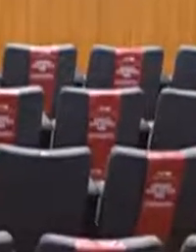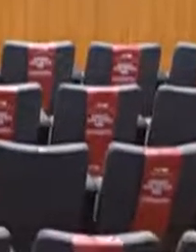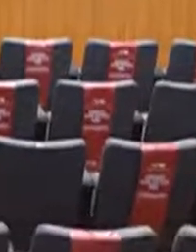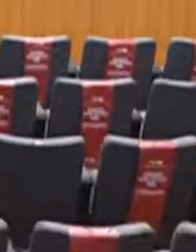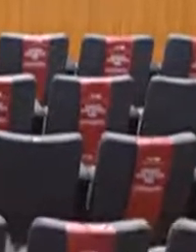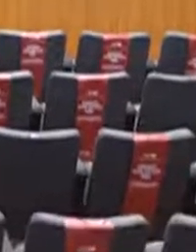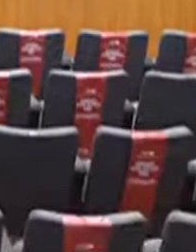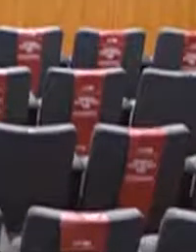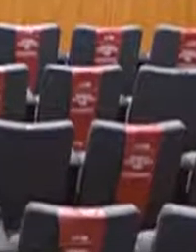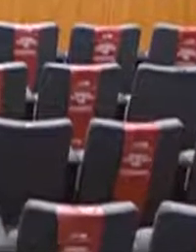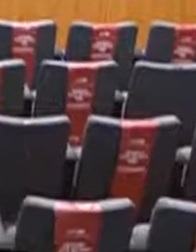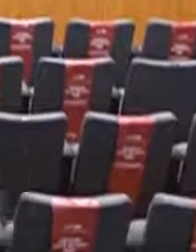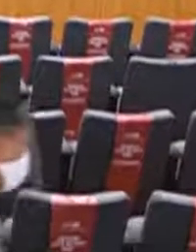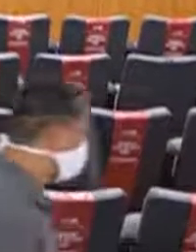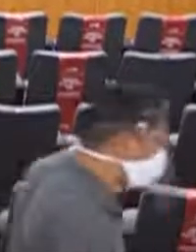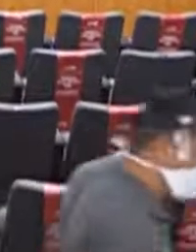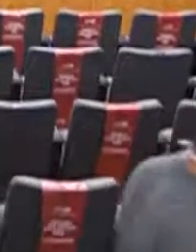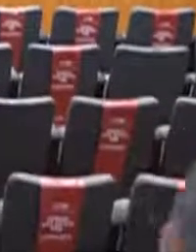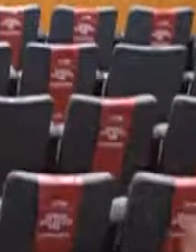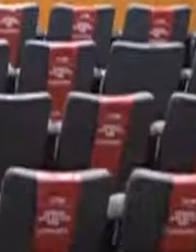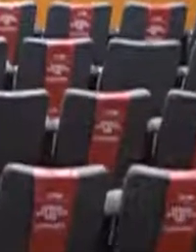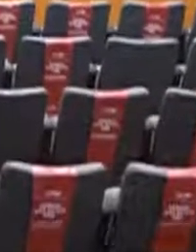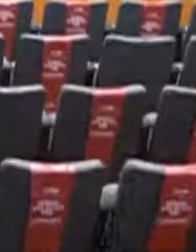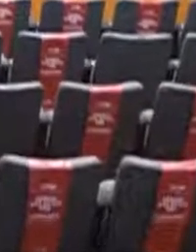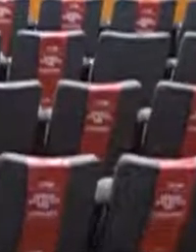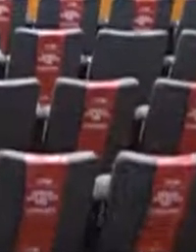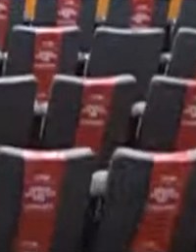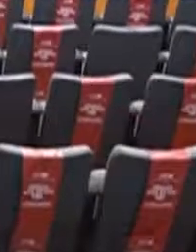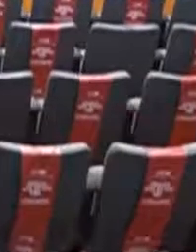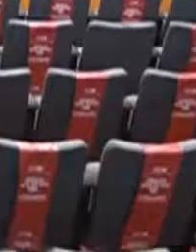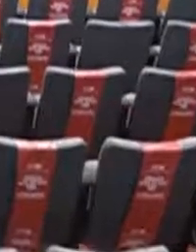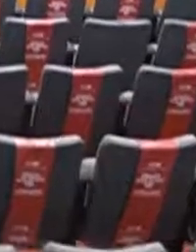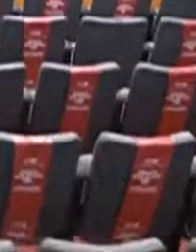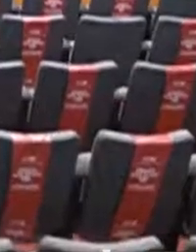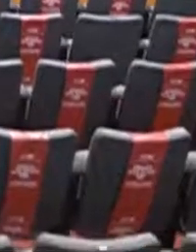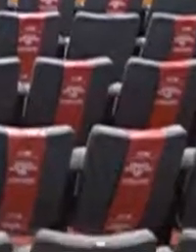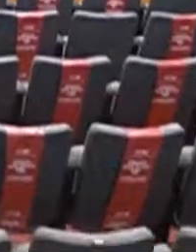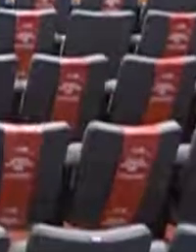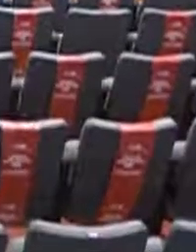agradecer a presença e encerra